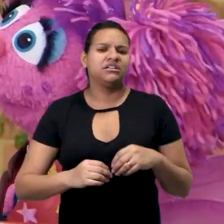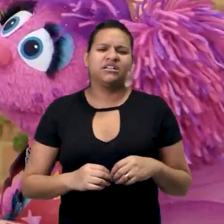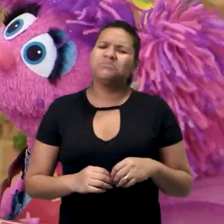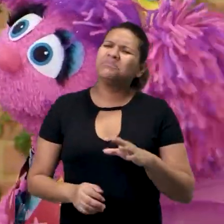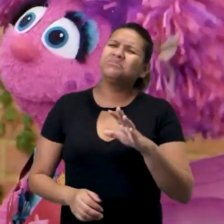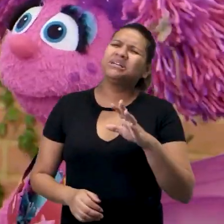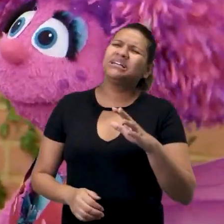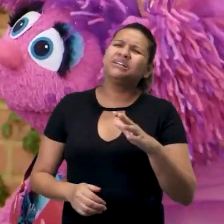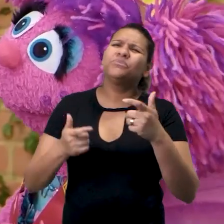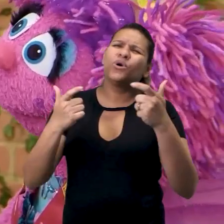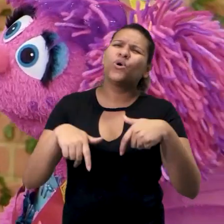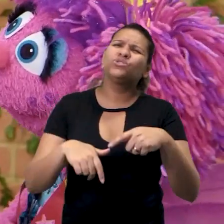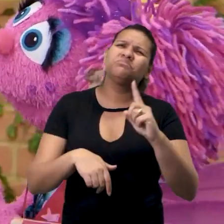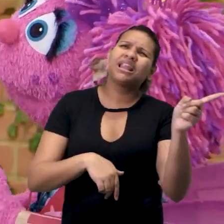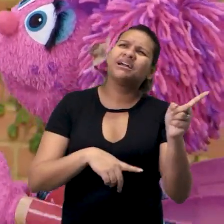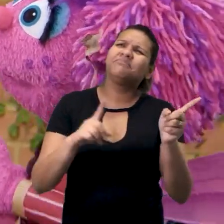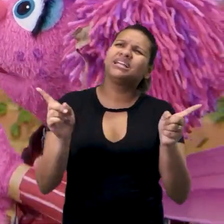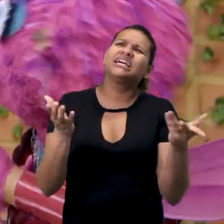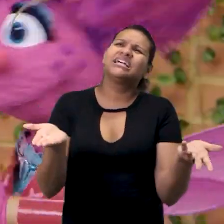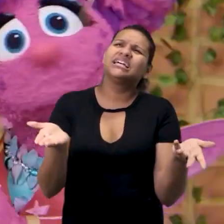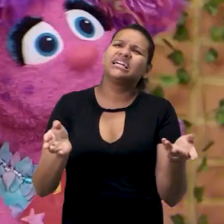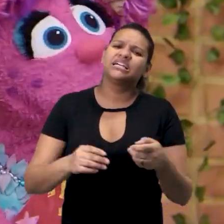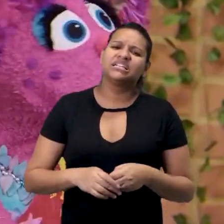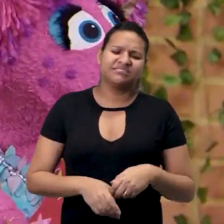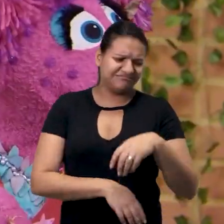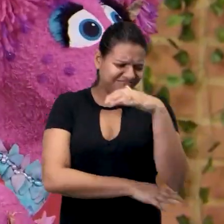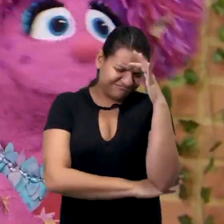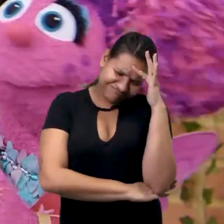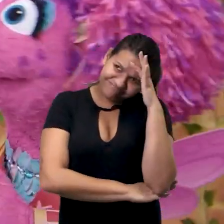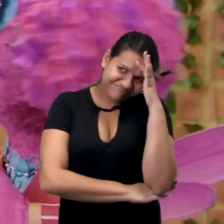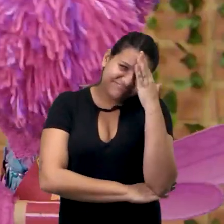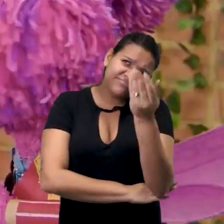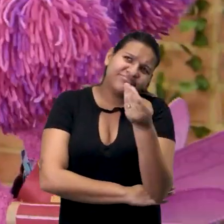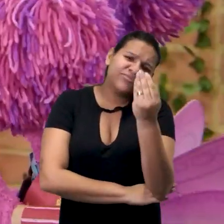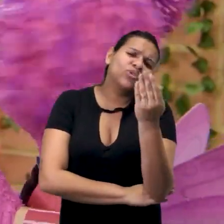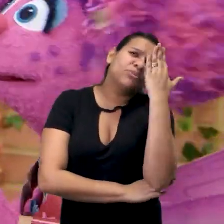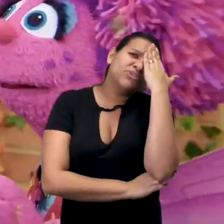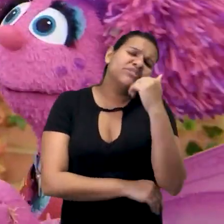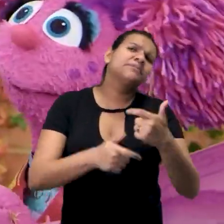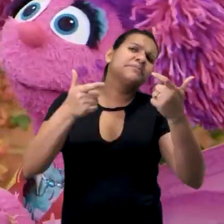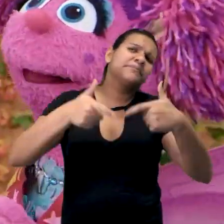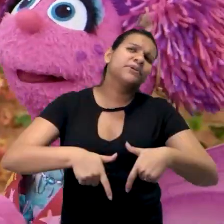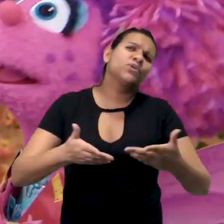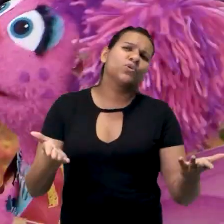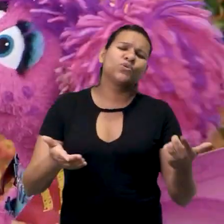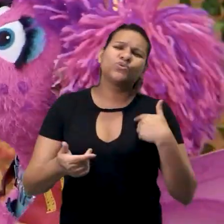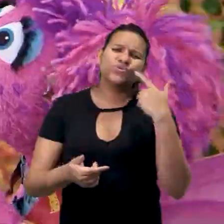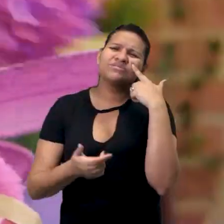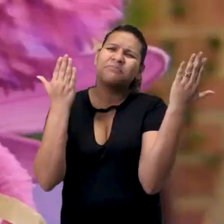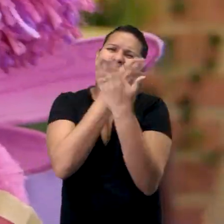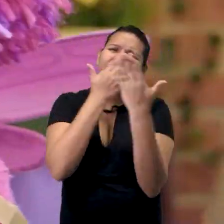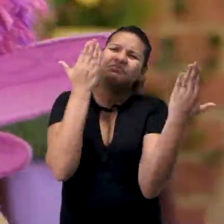Mas pra que lado? Xi! Como a gente vai saber se não dá pra enxergar o vento?